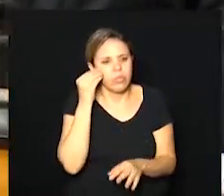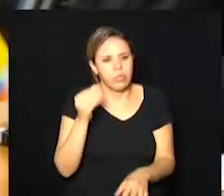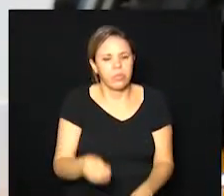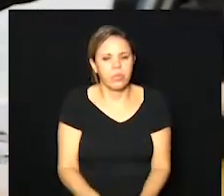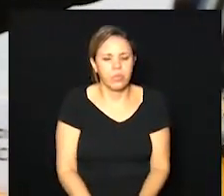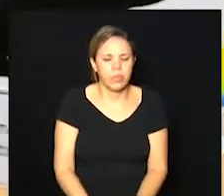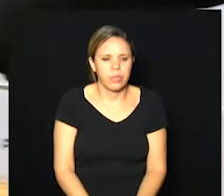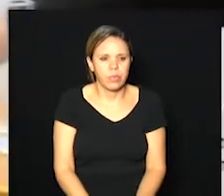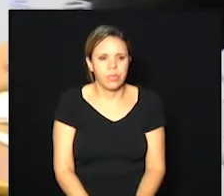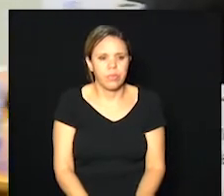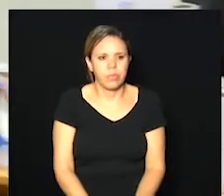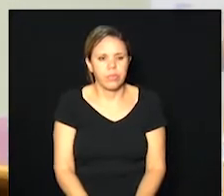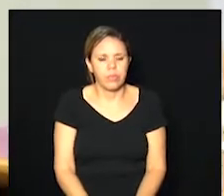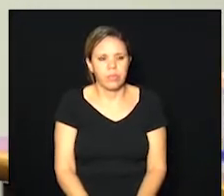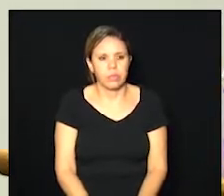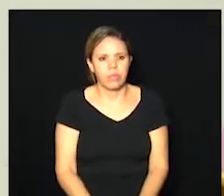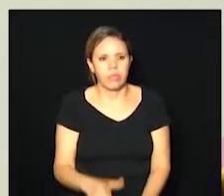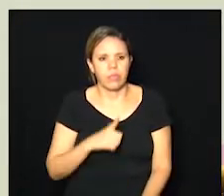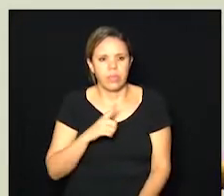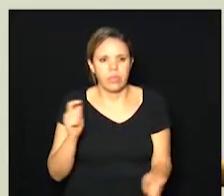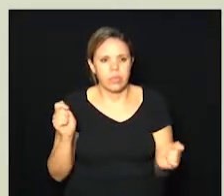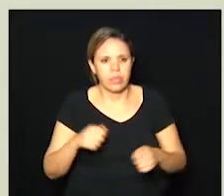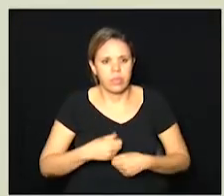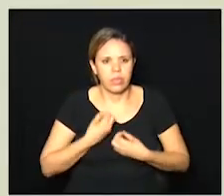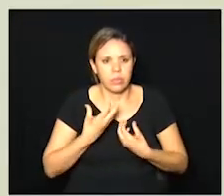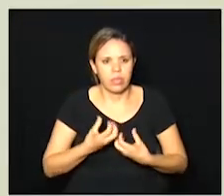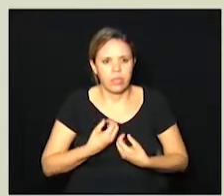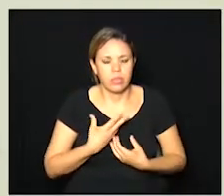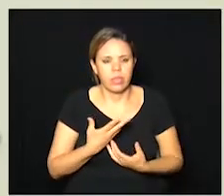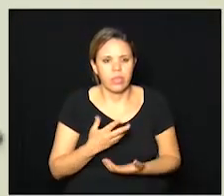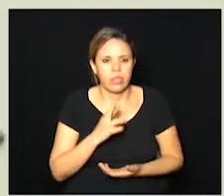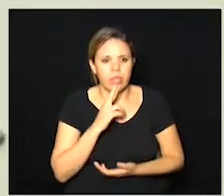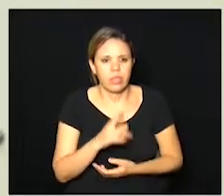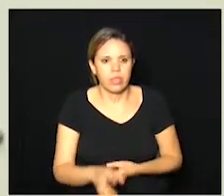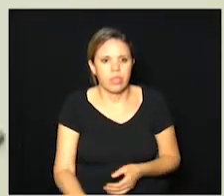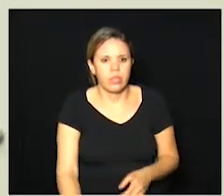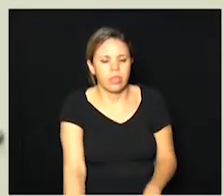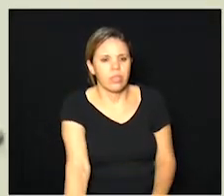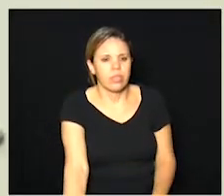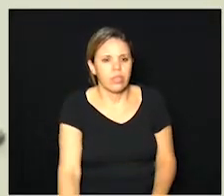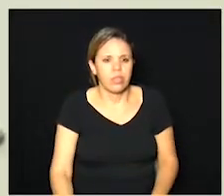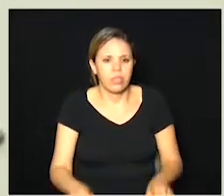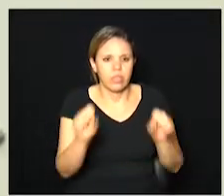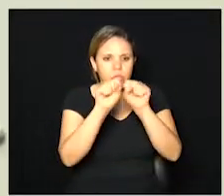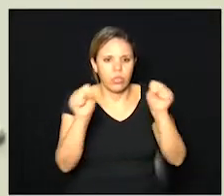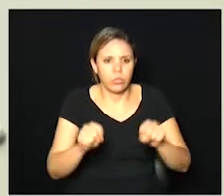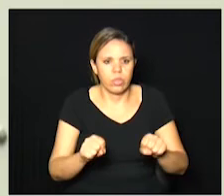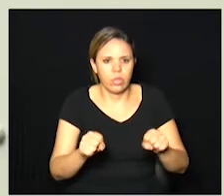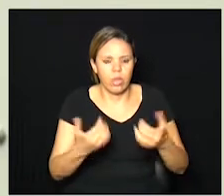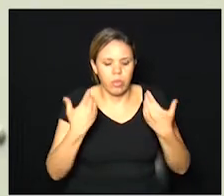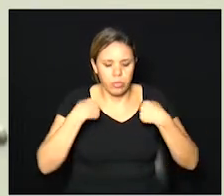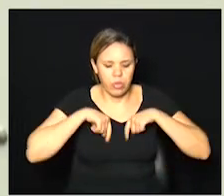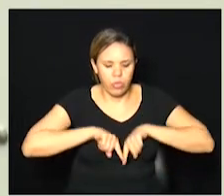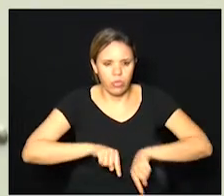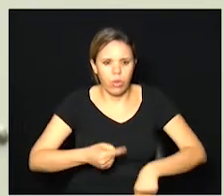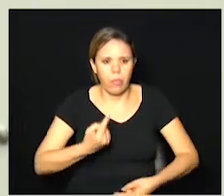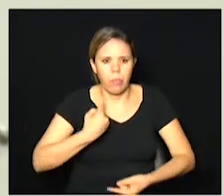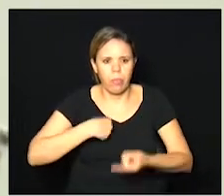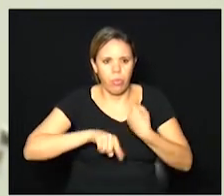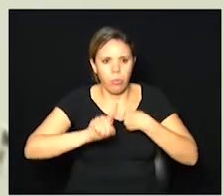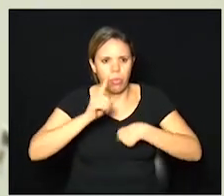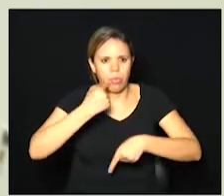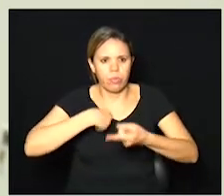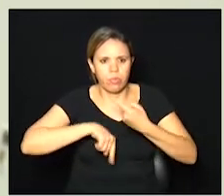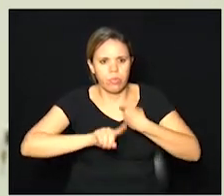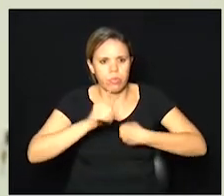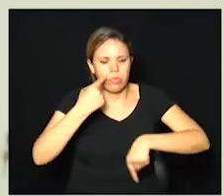talvez eu se eu tenho capacidade didática para fazer isso mas o sistema imune ele ele se